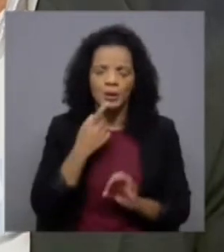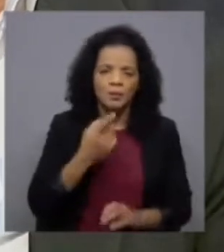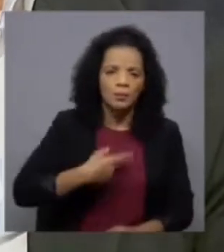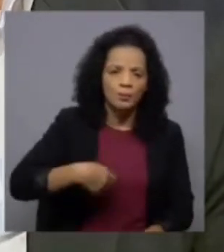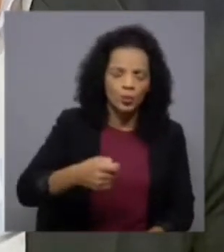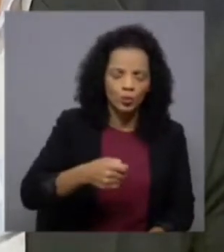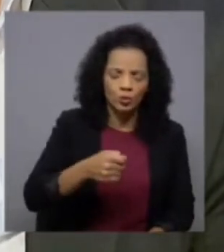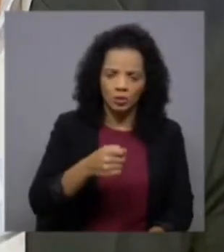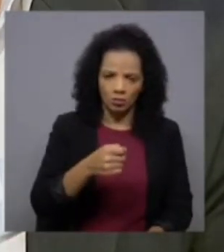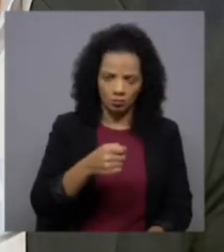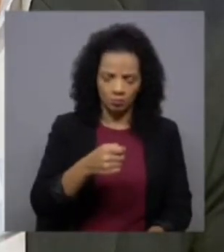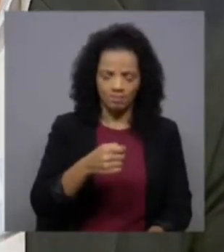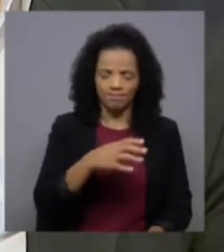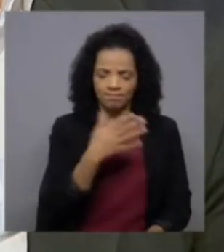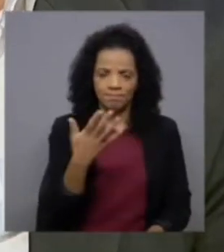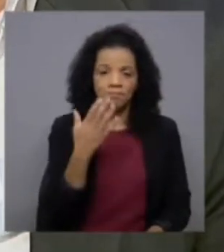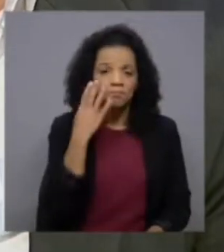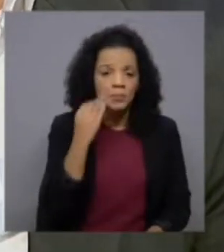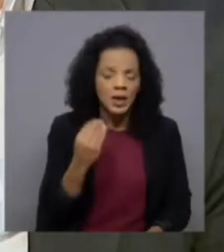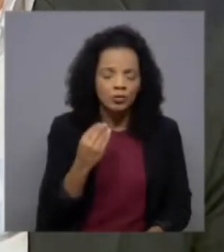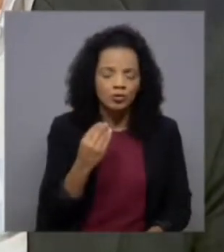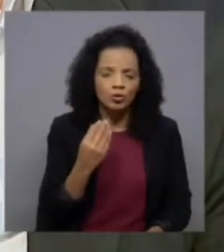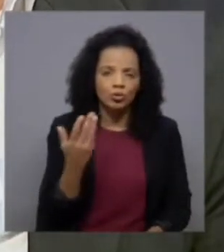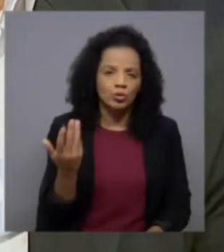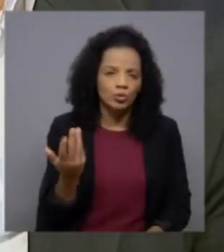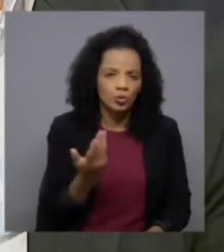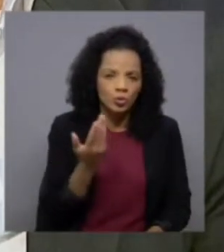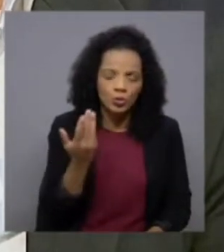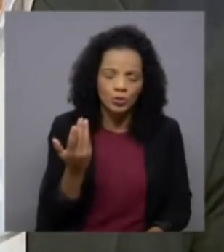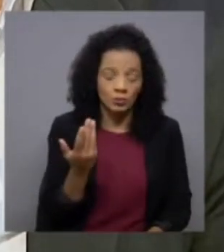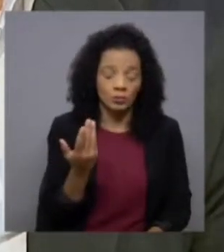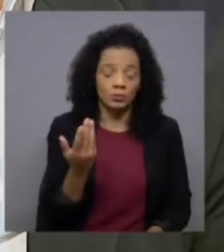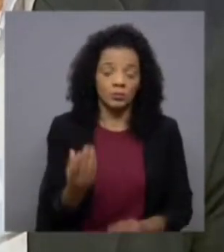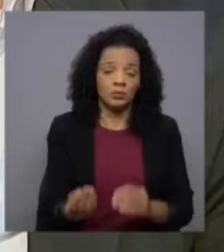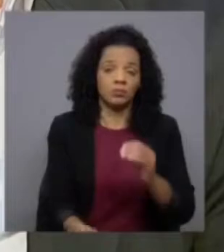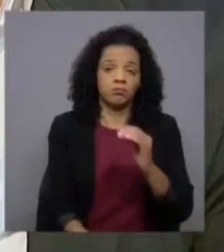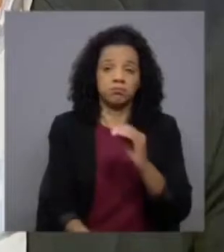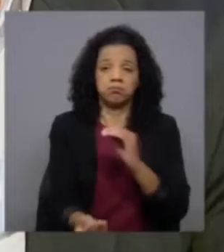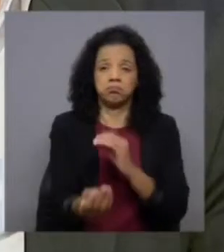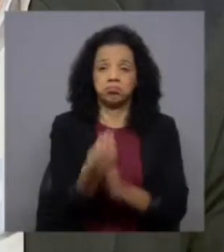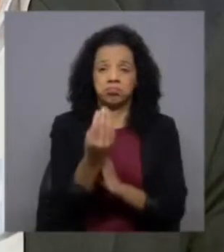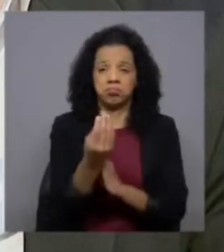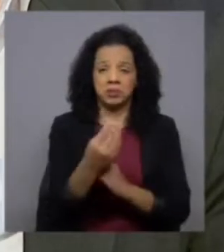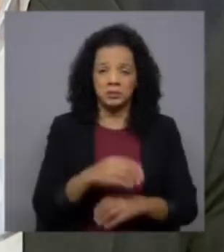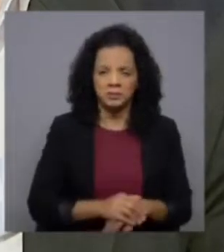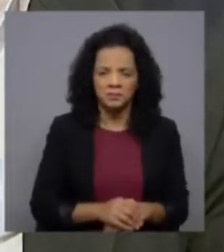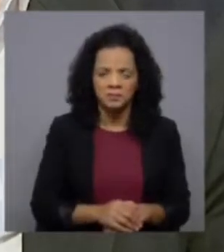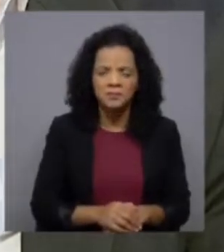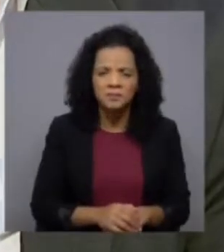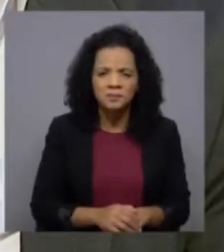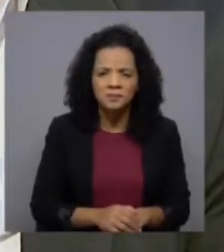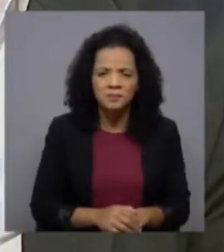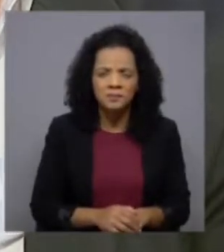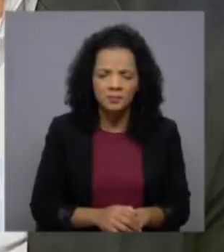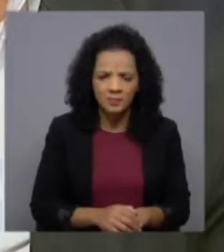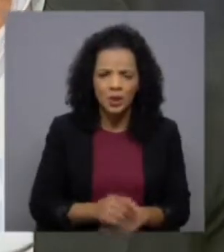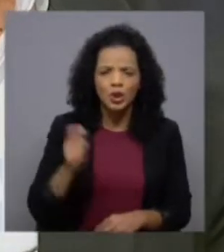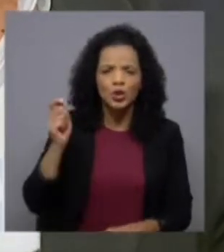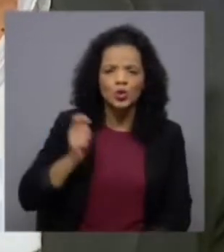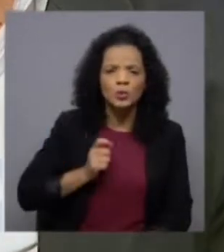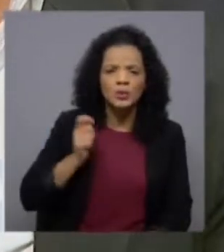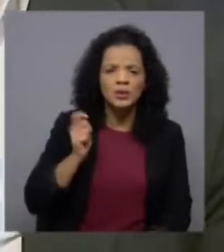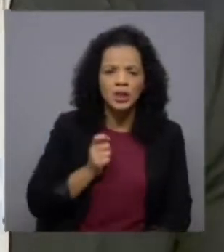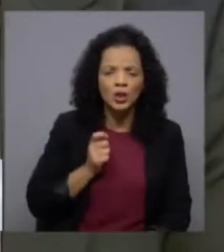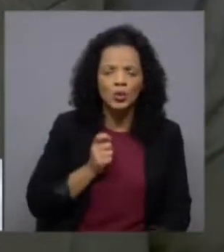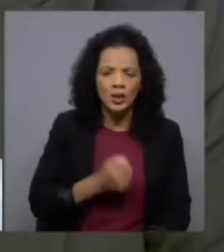em concreto eu acho uma coisa absolutamente surrealista dar um subsídio de desemprego a quem se propõe ele